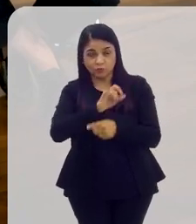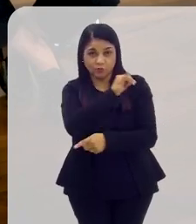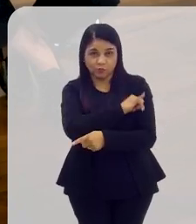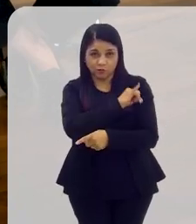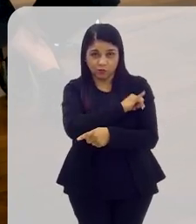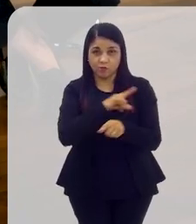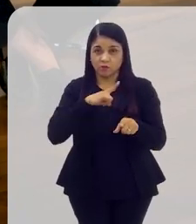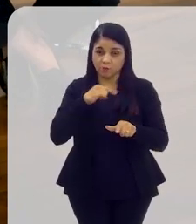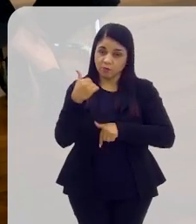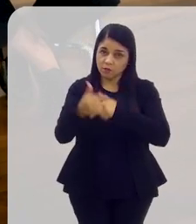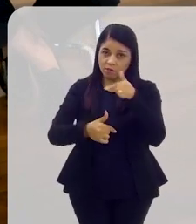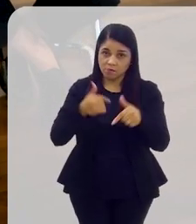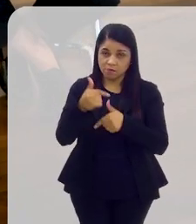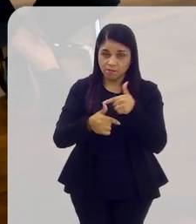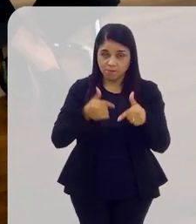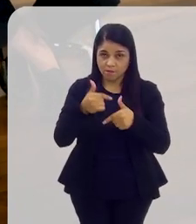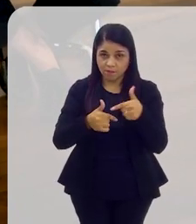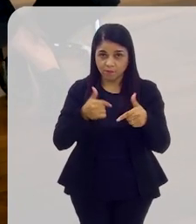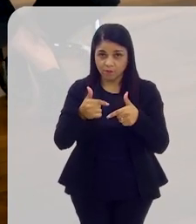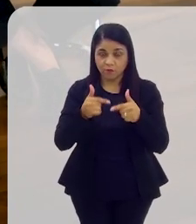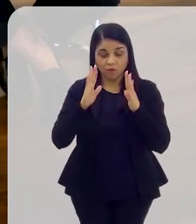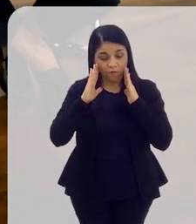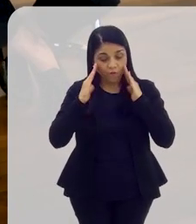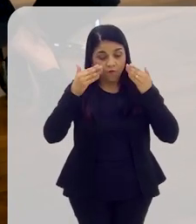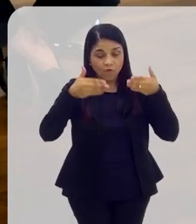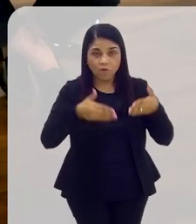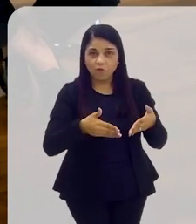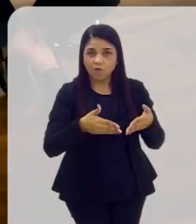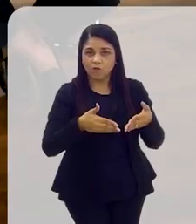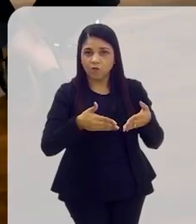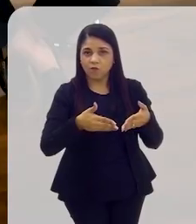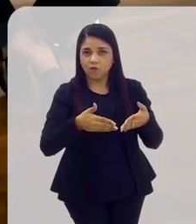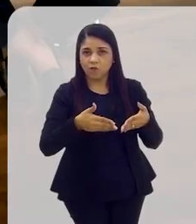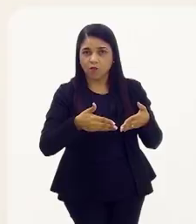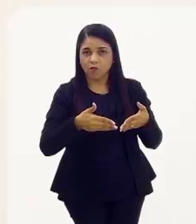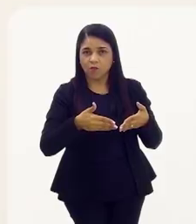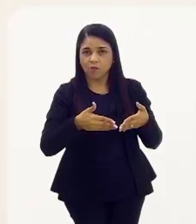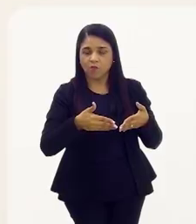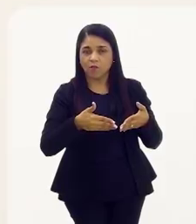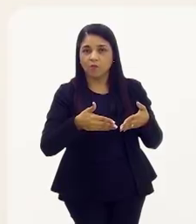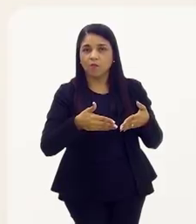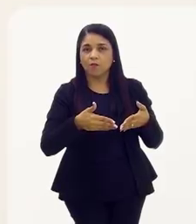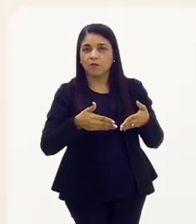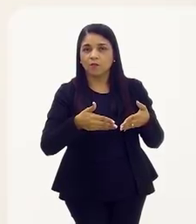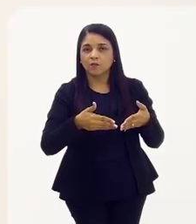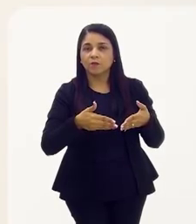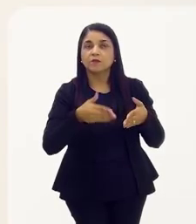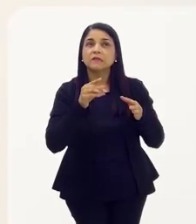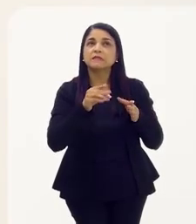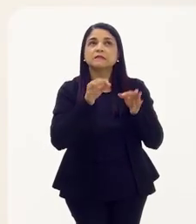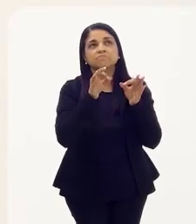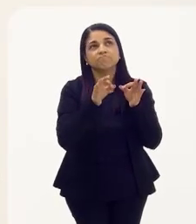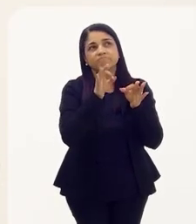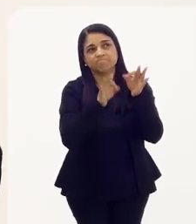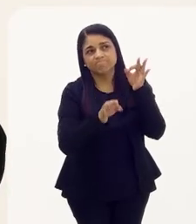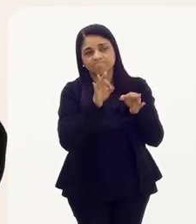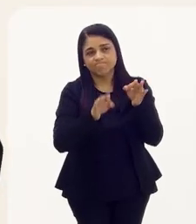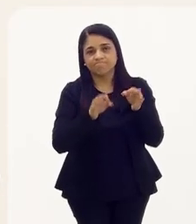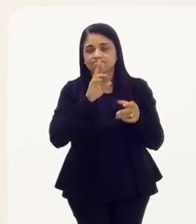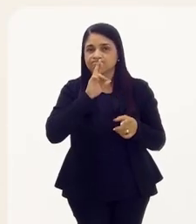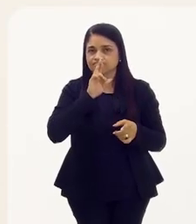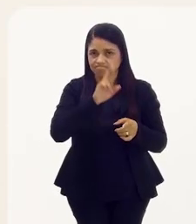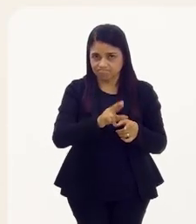Rio de Janeiro, nós temos hoje um serviço voltado a justamente quando uma